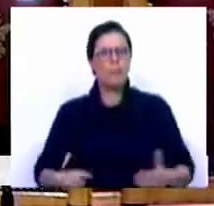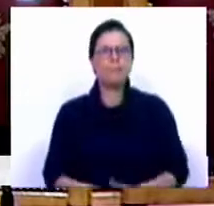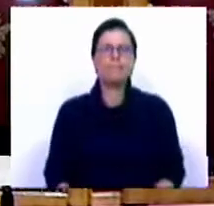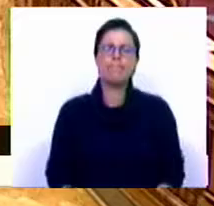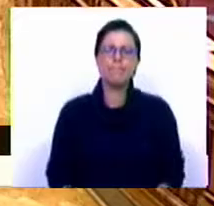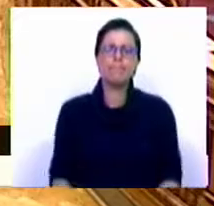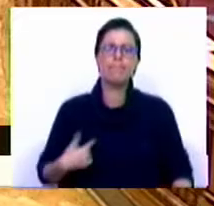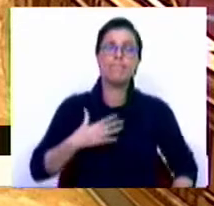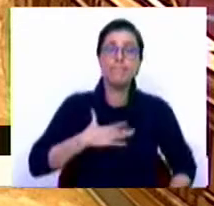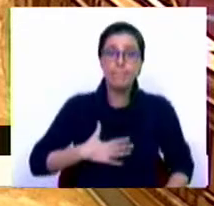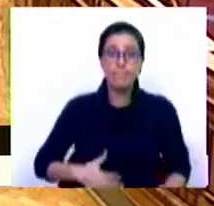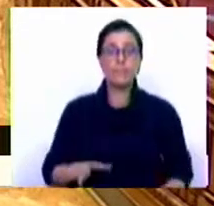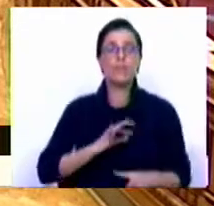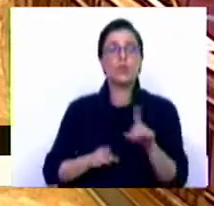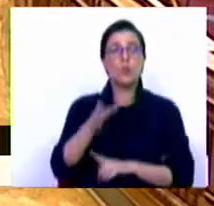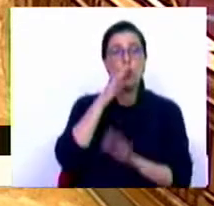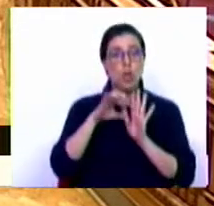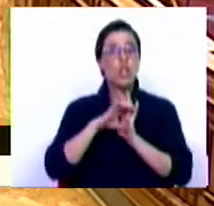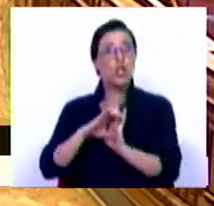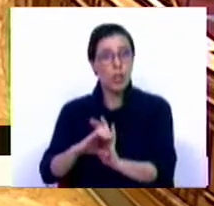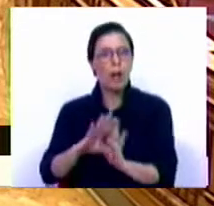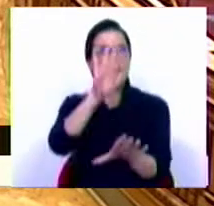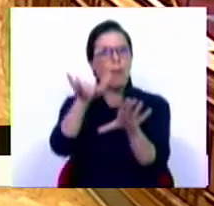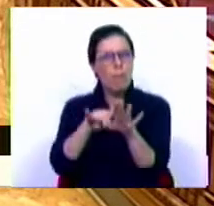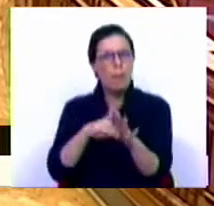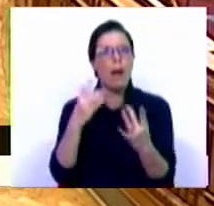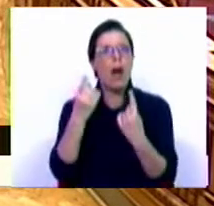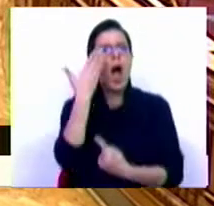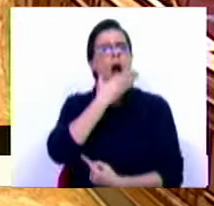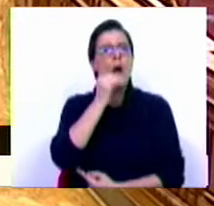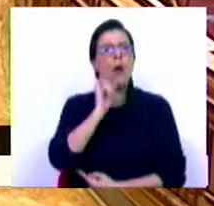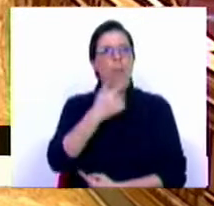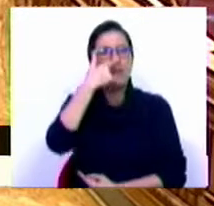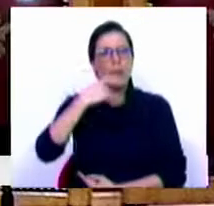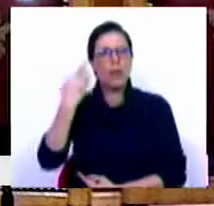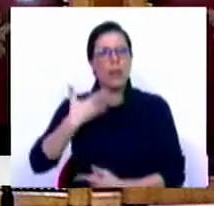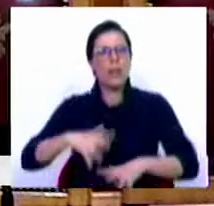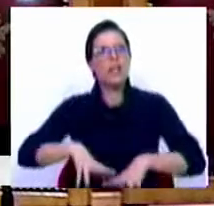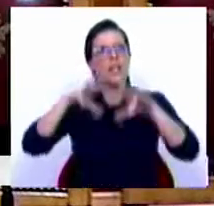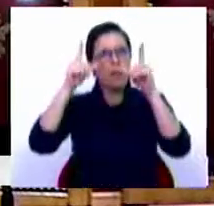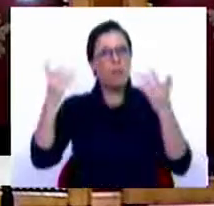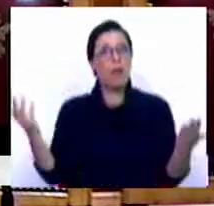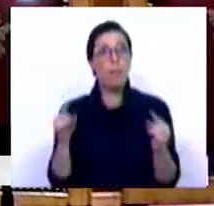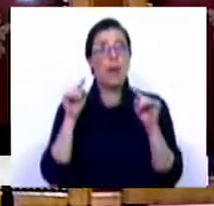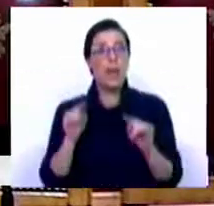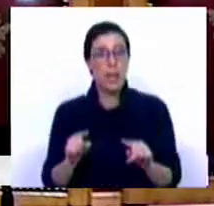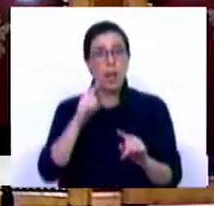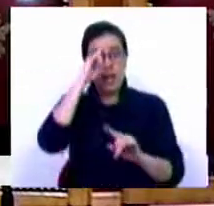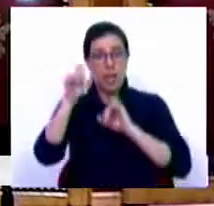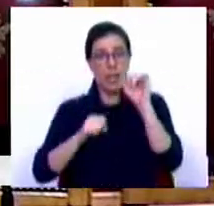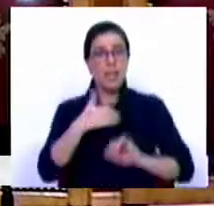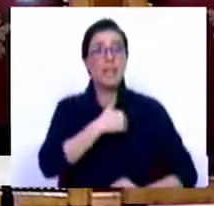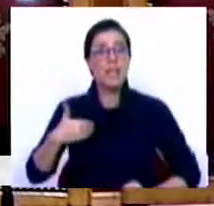o que eu gostava era que o Sr. Deputado do Chega participasse de algumas aulas de cidadania e desenvolvimento. Porque a iliteracia